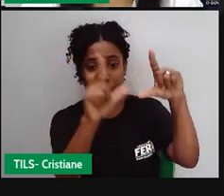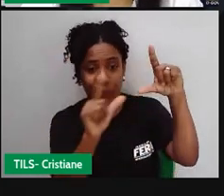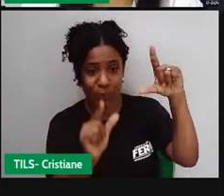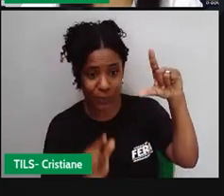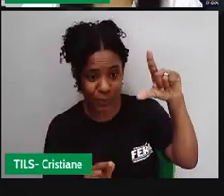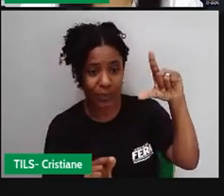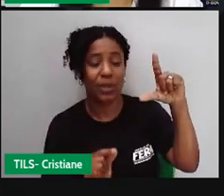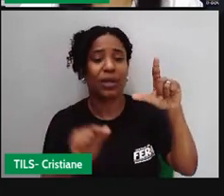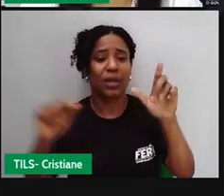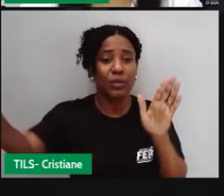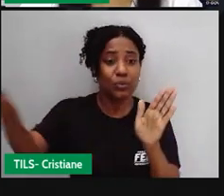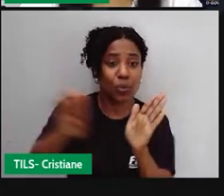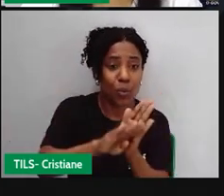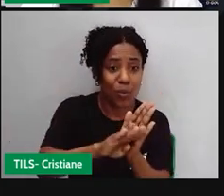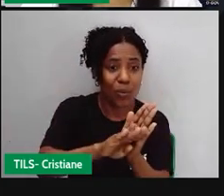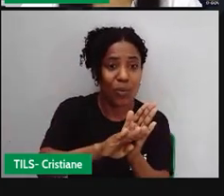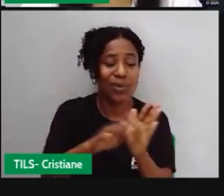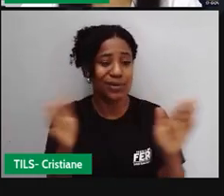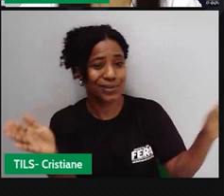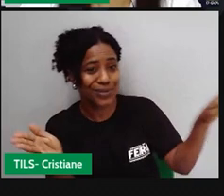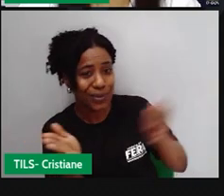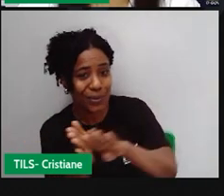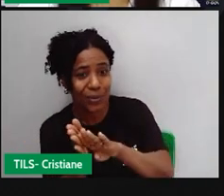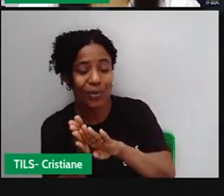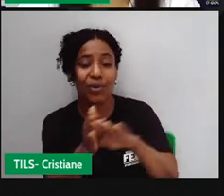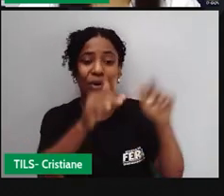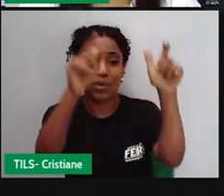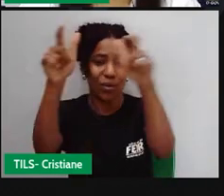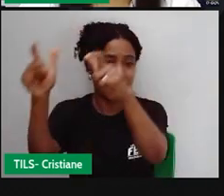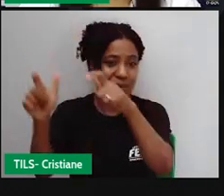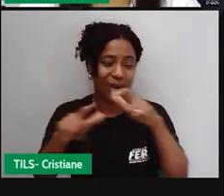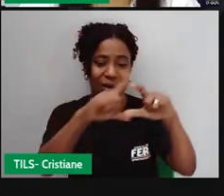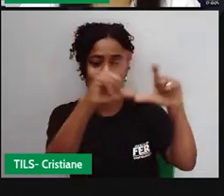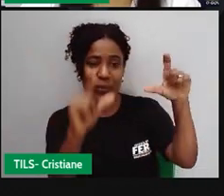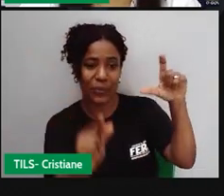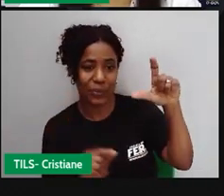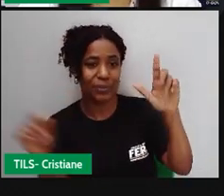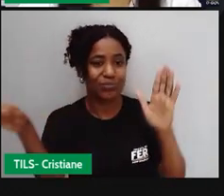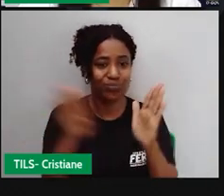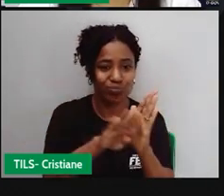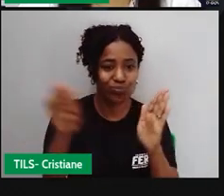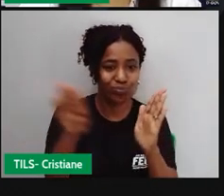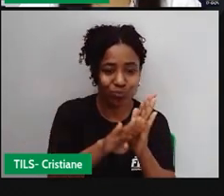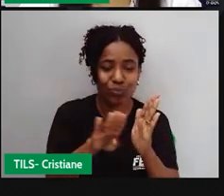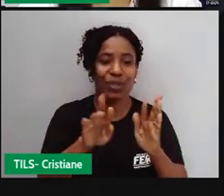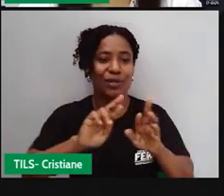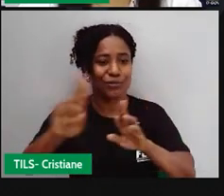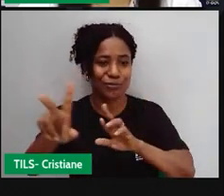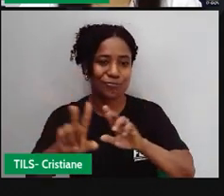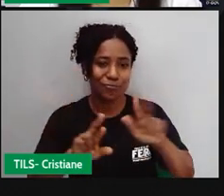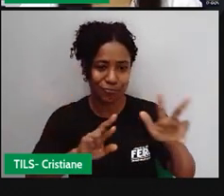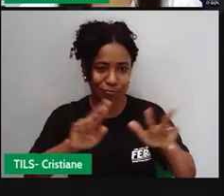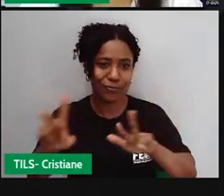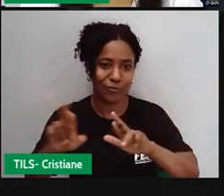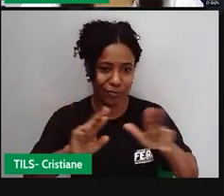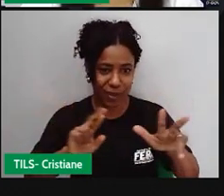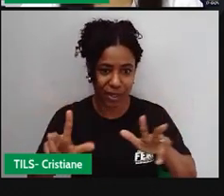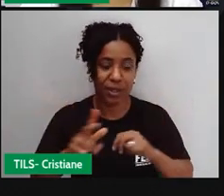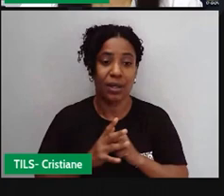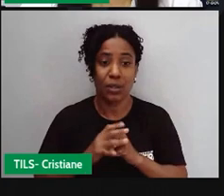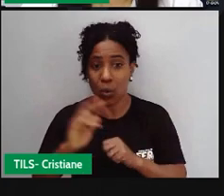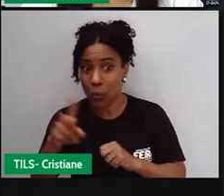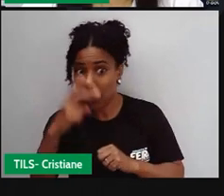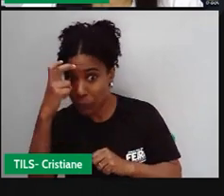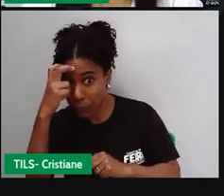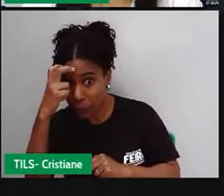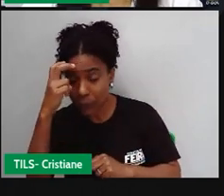escravizados, eles não vinham dos mesmos lugares da África. Então, eles tinham culturas,